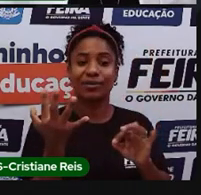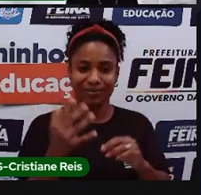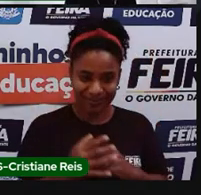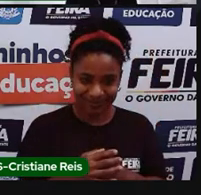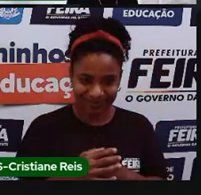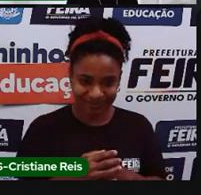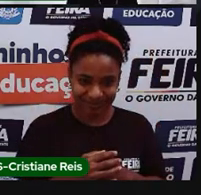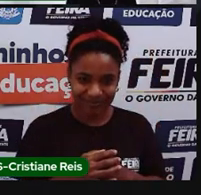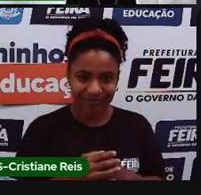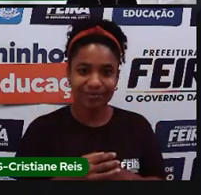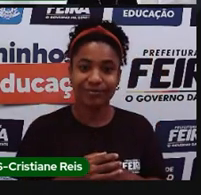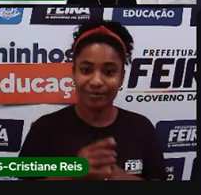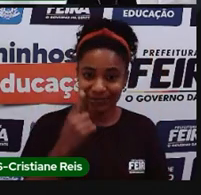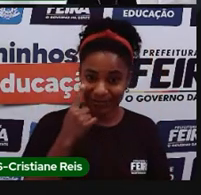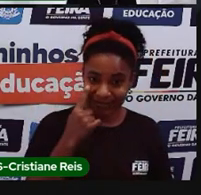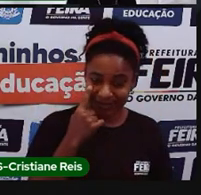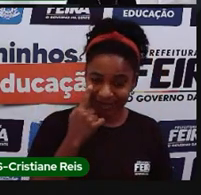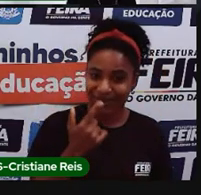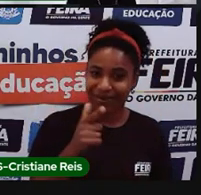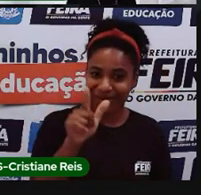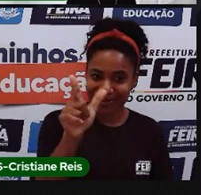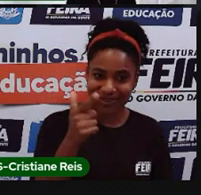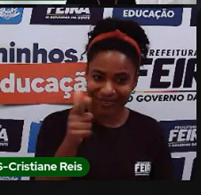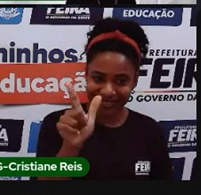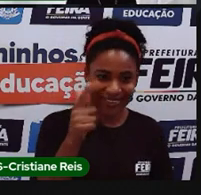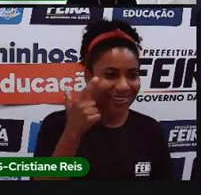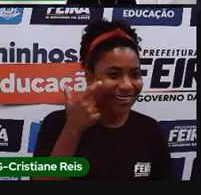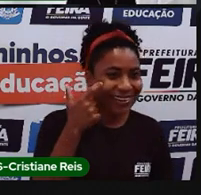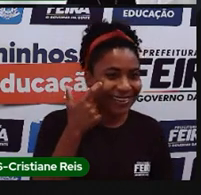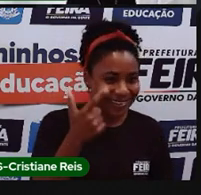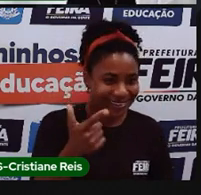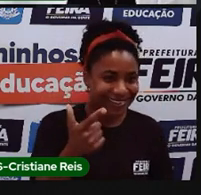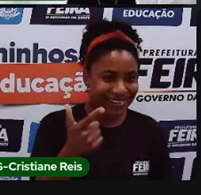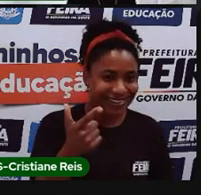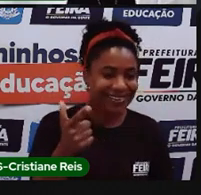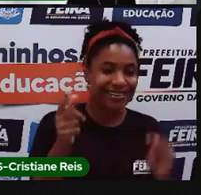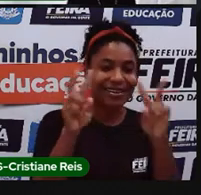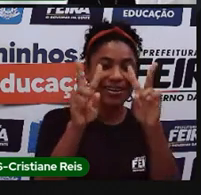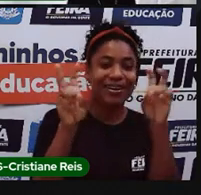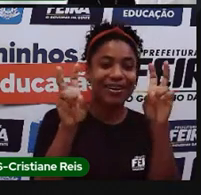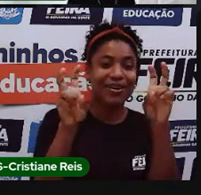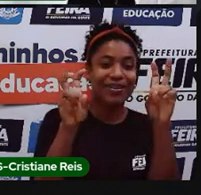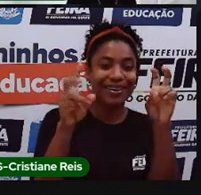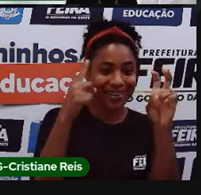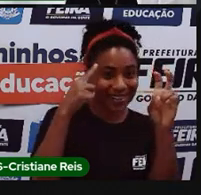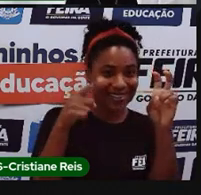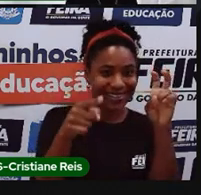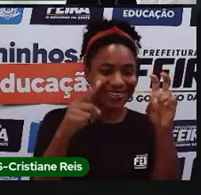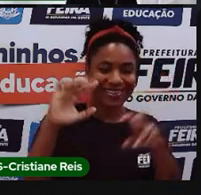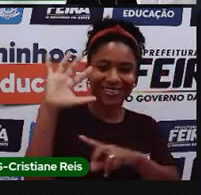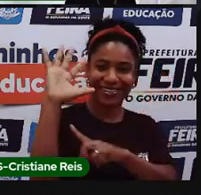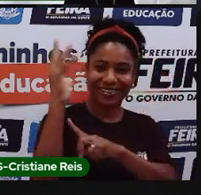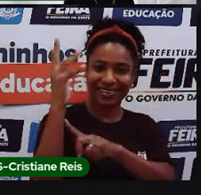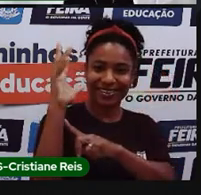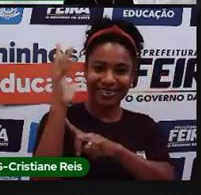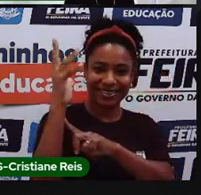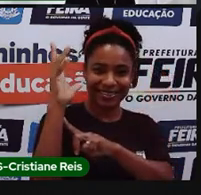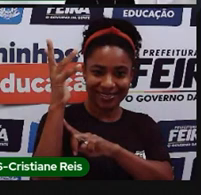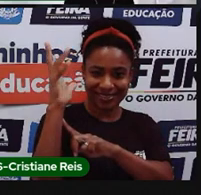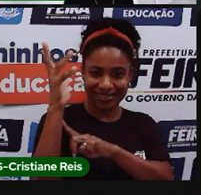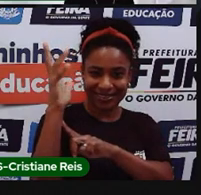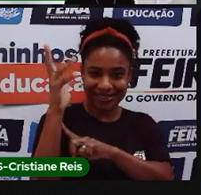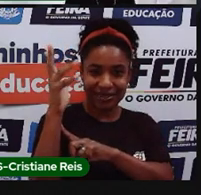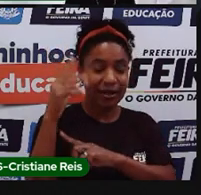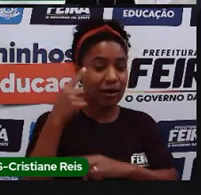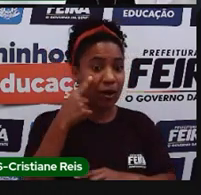Olha, outro, olha o mesmo mapa que a gente estava estudando de clima lá, olha outro elemento presente nele, que é a questão da